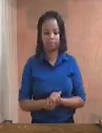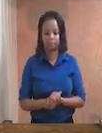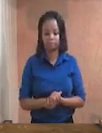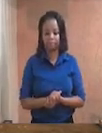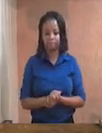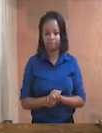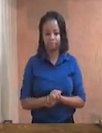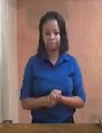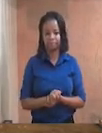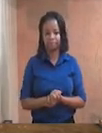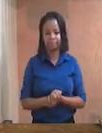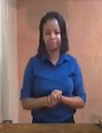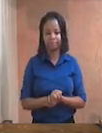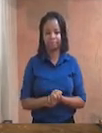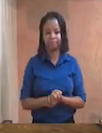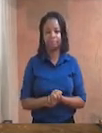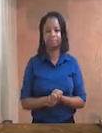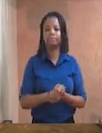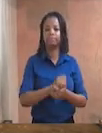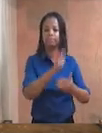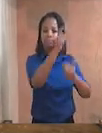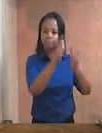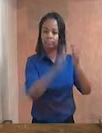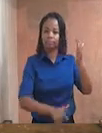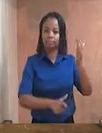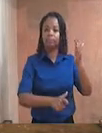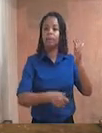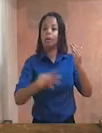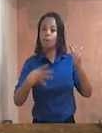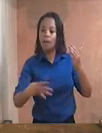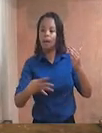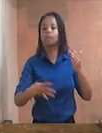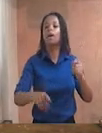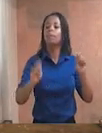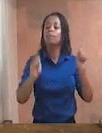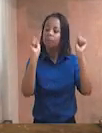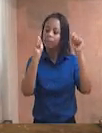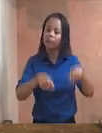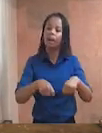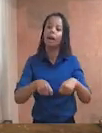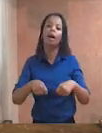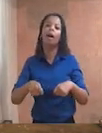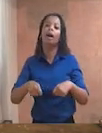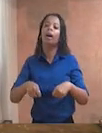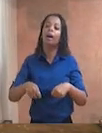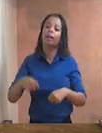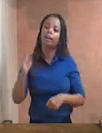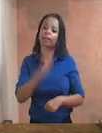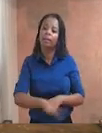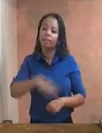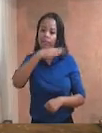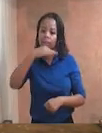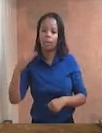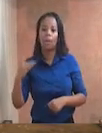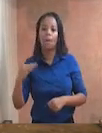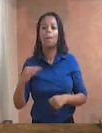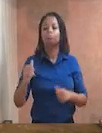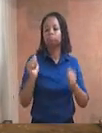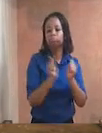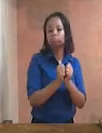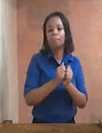Parágrafo 4º. Será garantida a convivência da criança e do adolescente com mãe ou pai